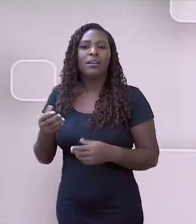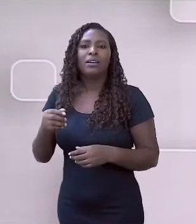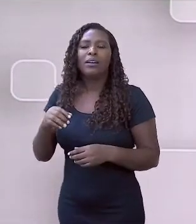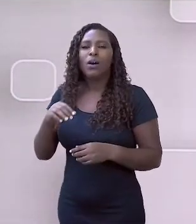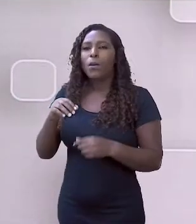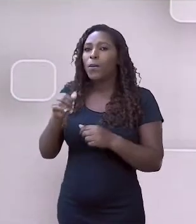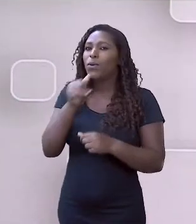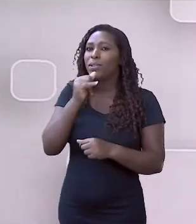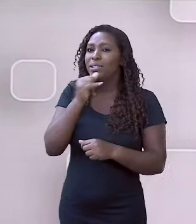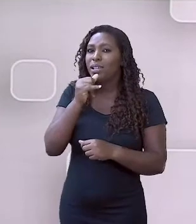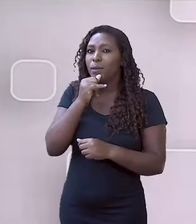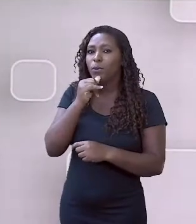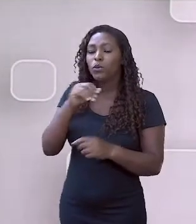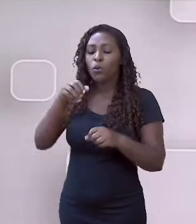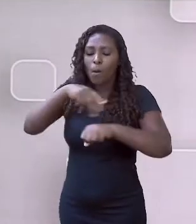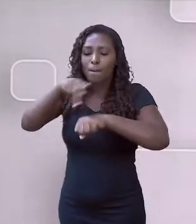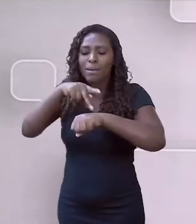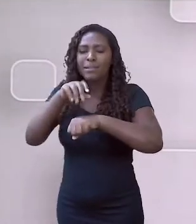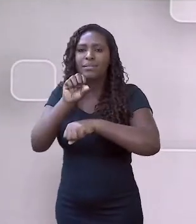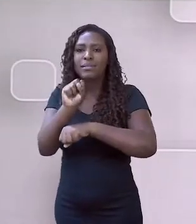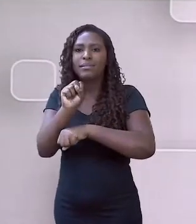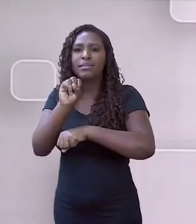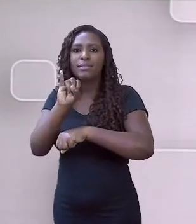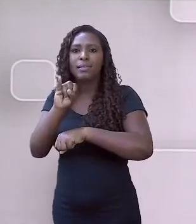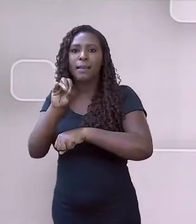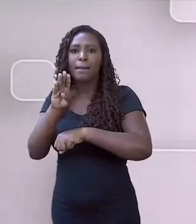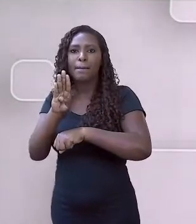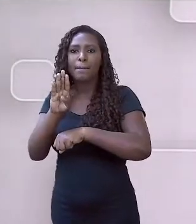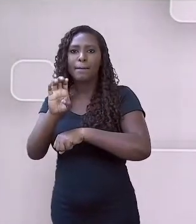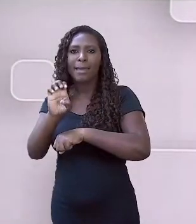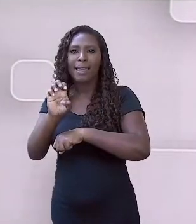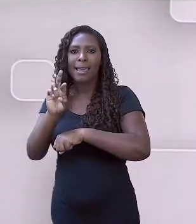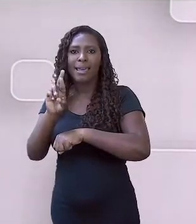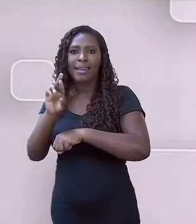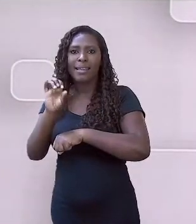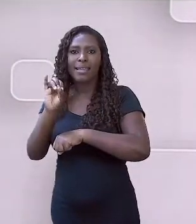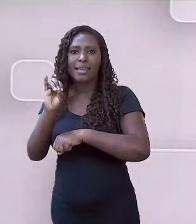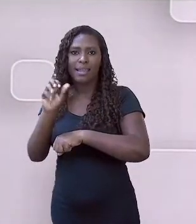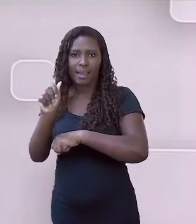aproximadamente oito meses no ano.